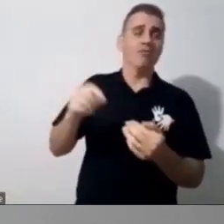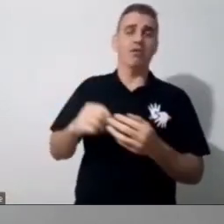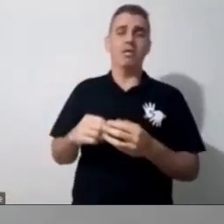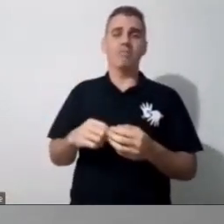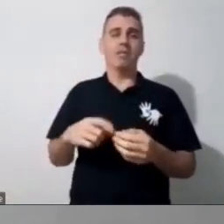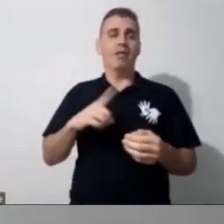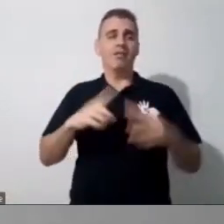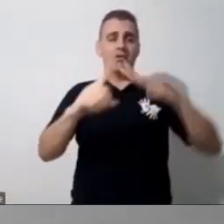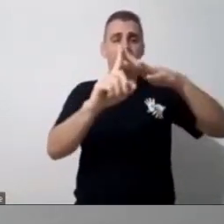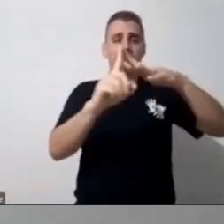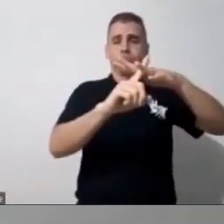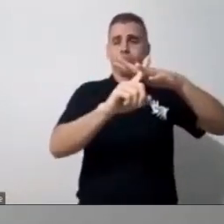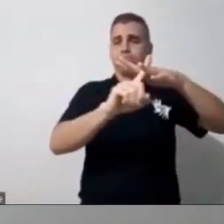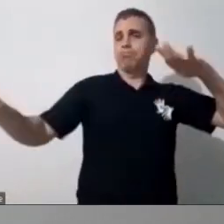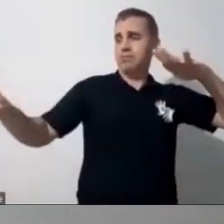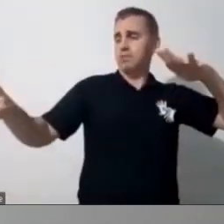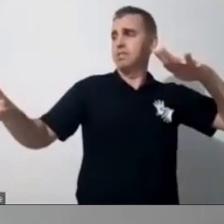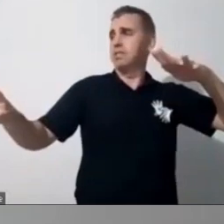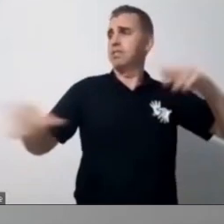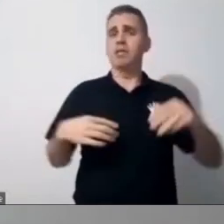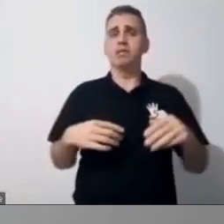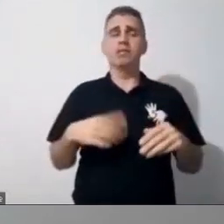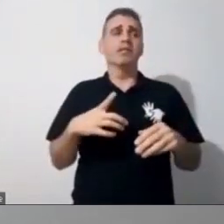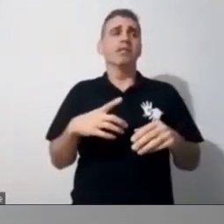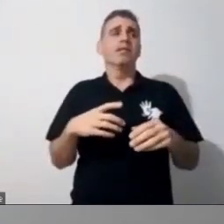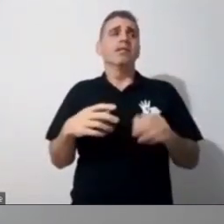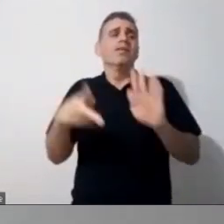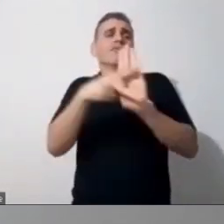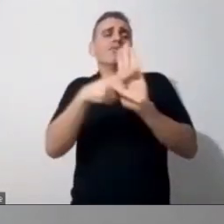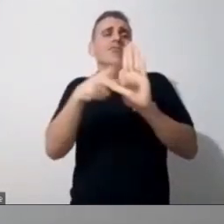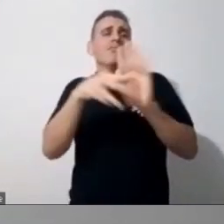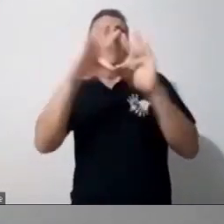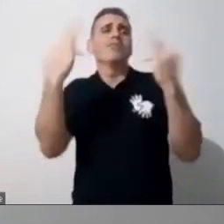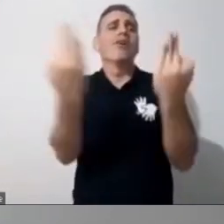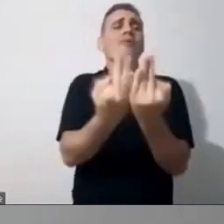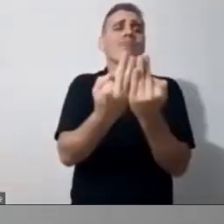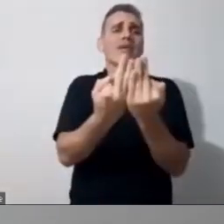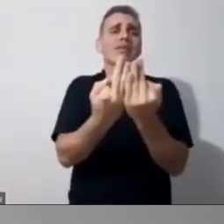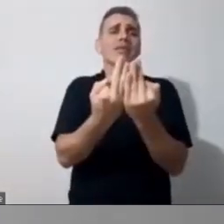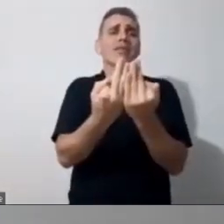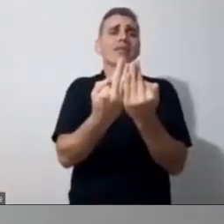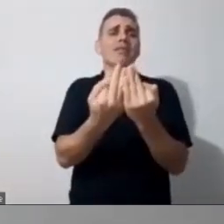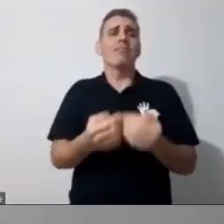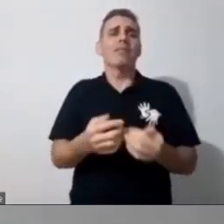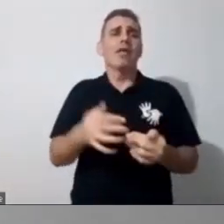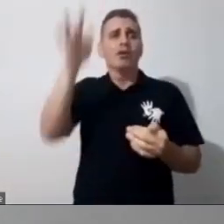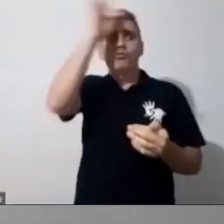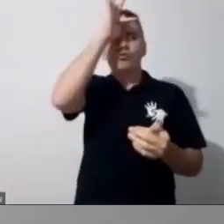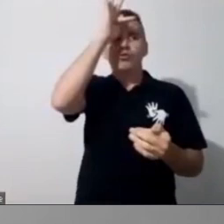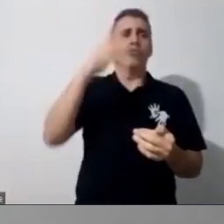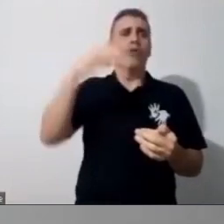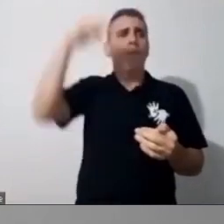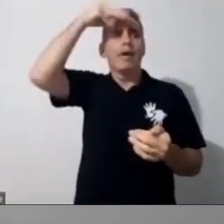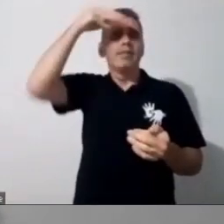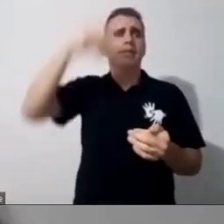dos próprios familiares, às vezes, da sociedade que olha, e diz, pá, mas não tem, não tem